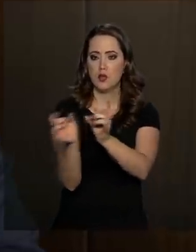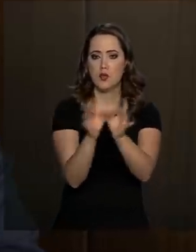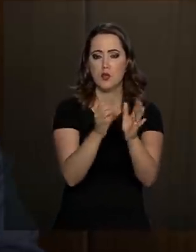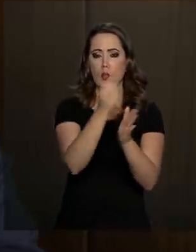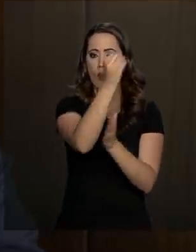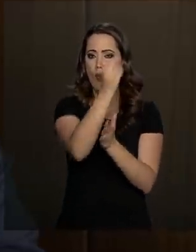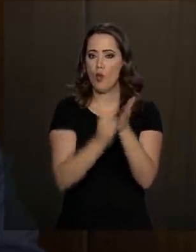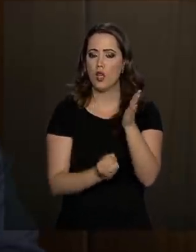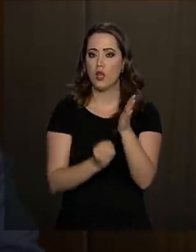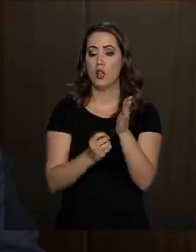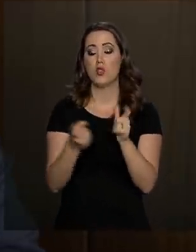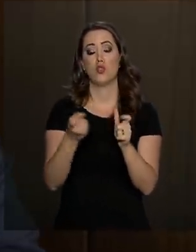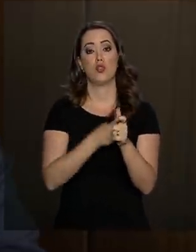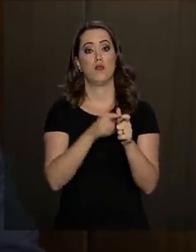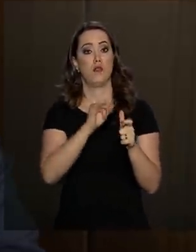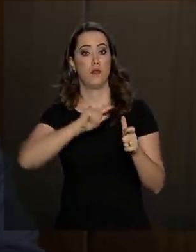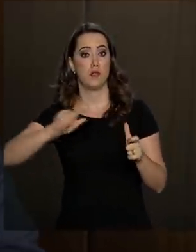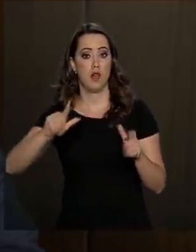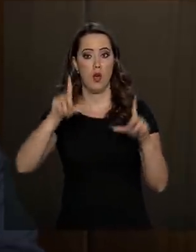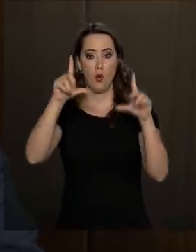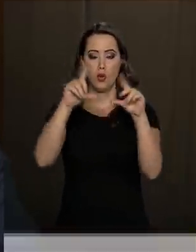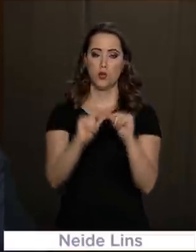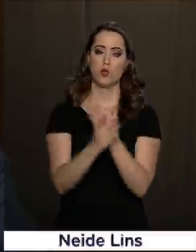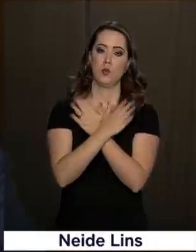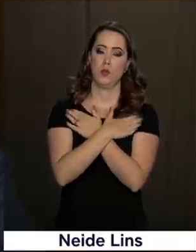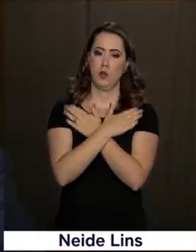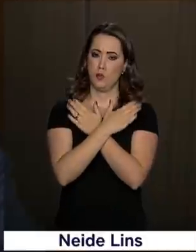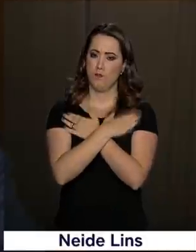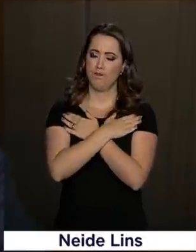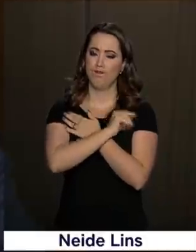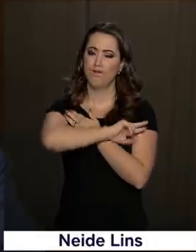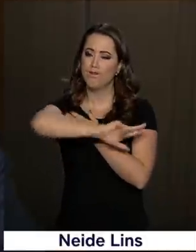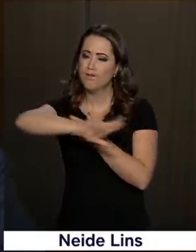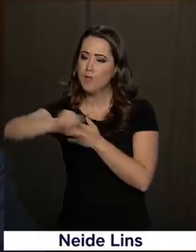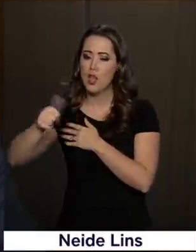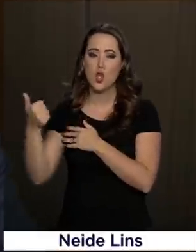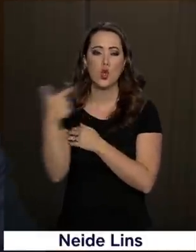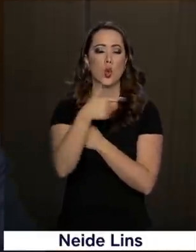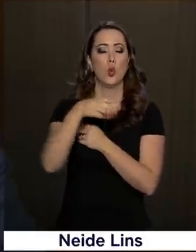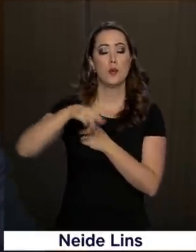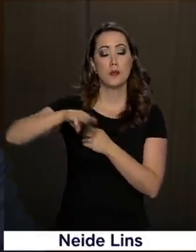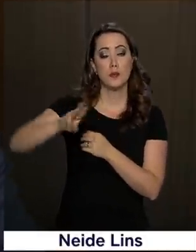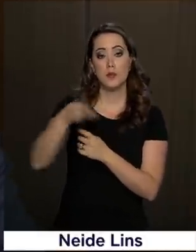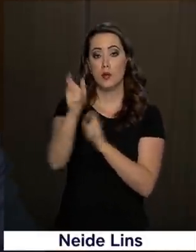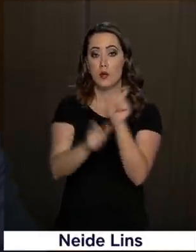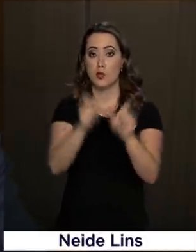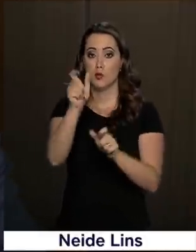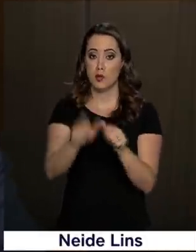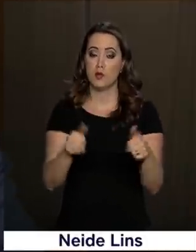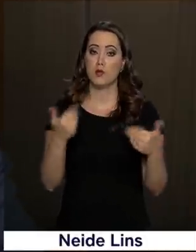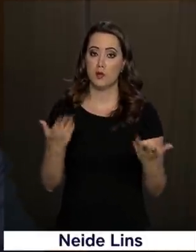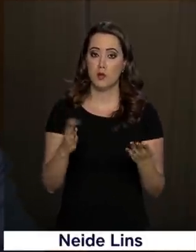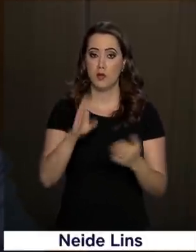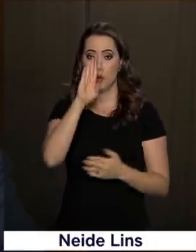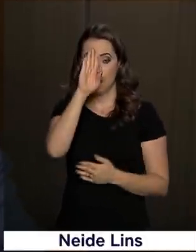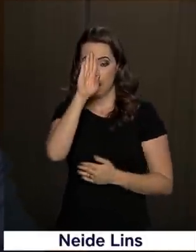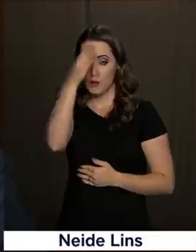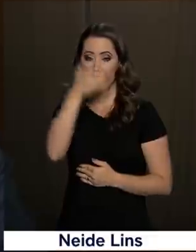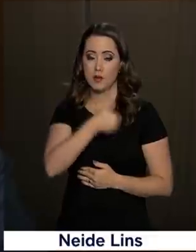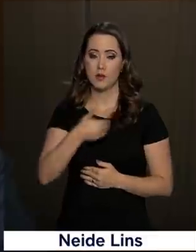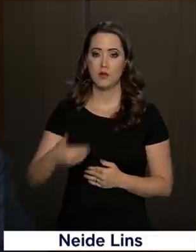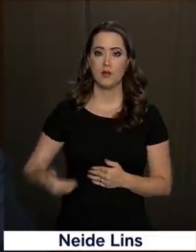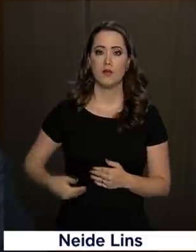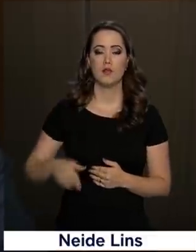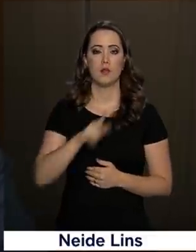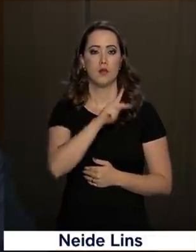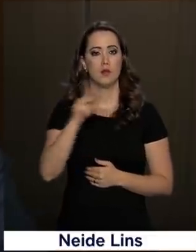zerar o déficit fiscal e diminuir o desemprego que afeta mais de 12 milhões de brasileiros. Prioridades do governo